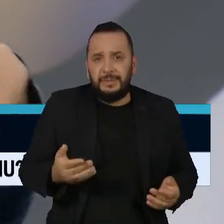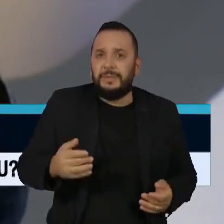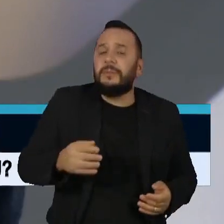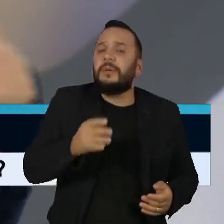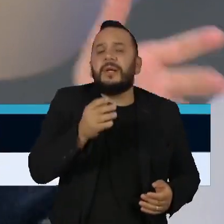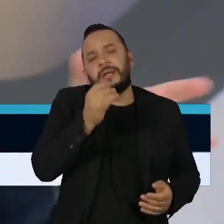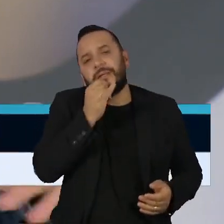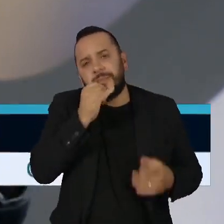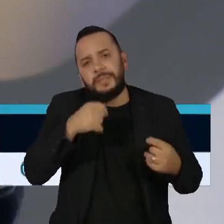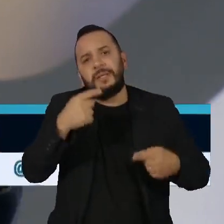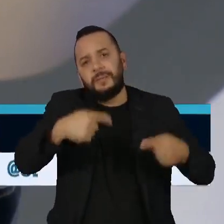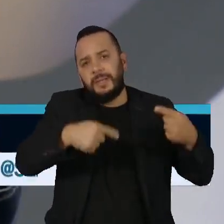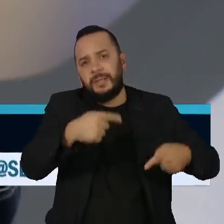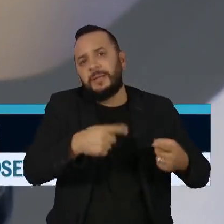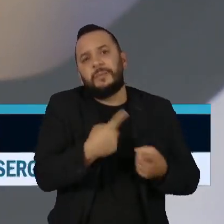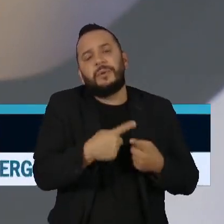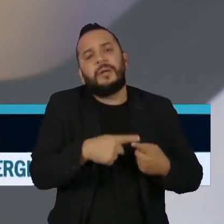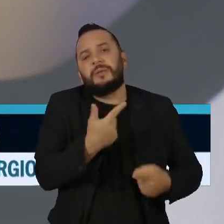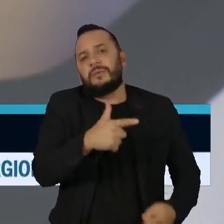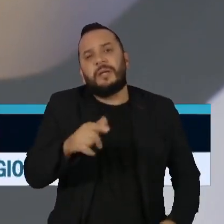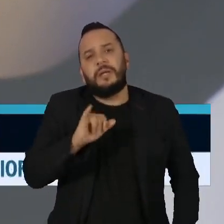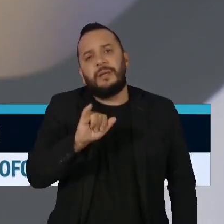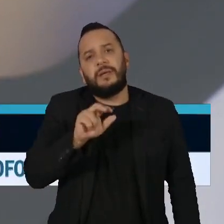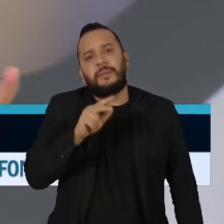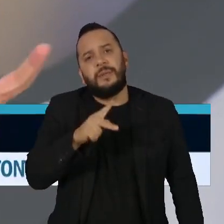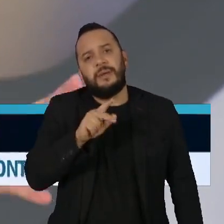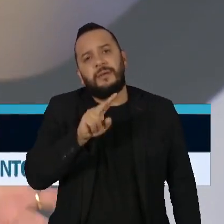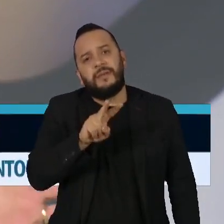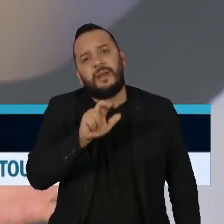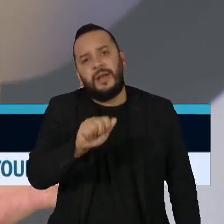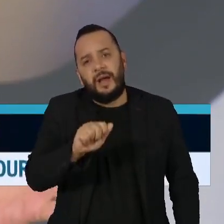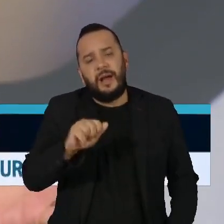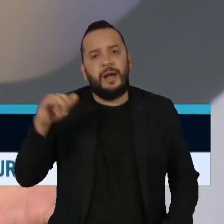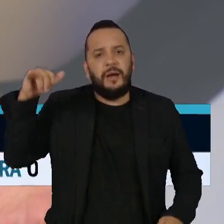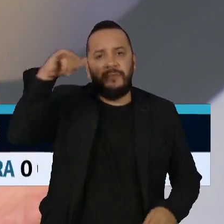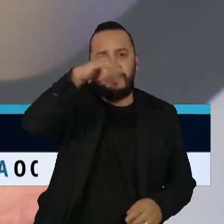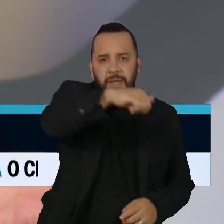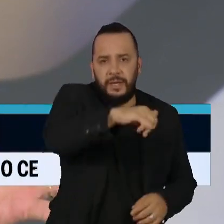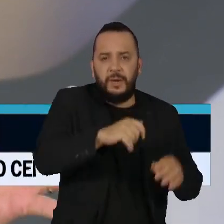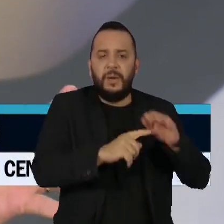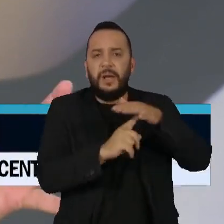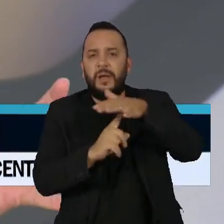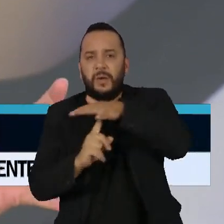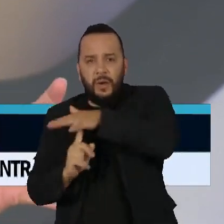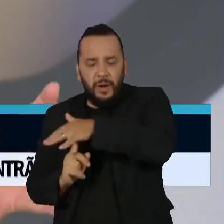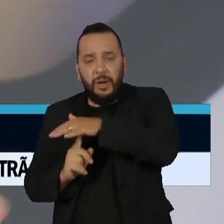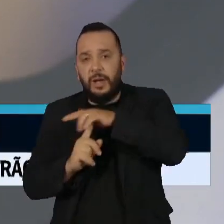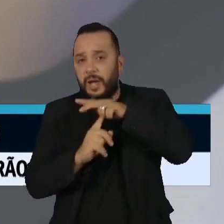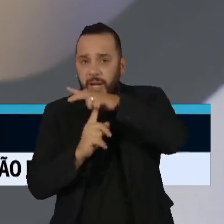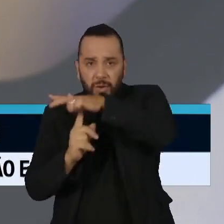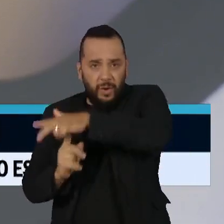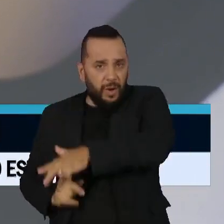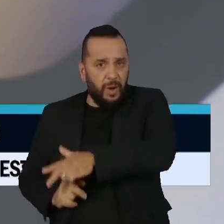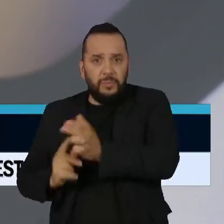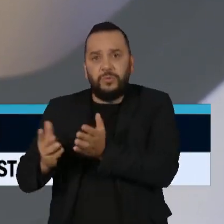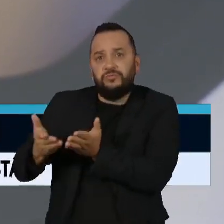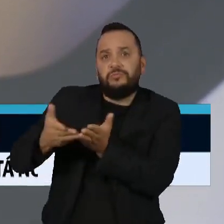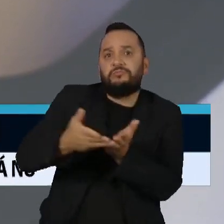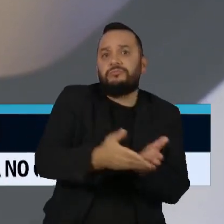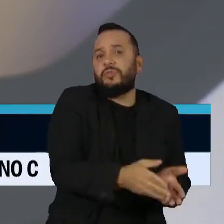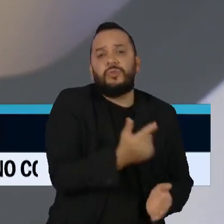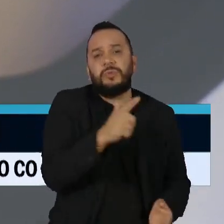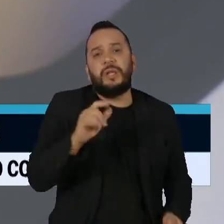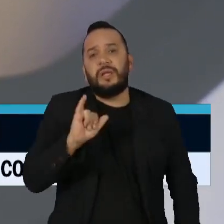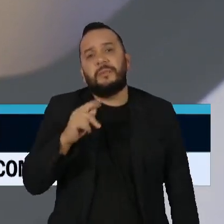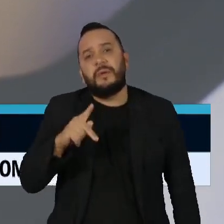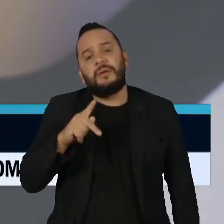helicópteros, lanchas, a gente não vai enfrentar a regressividade do sistema tributário brasileiro. É um tema muito